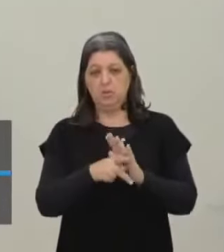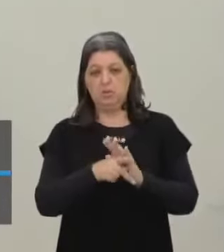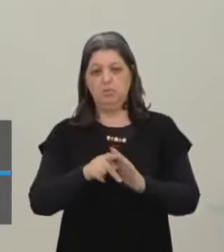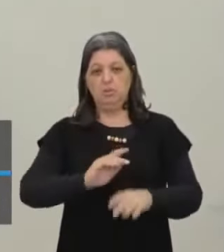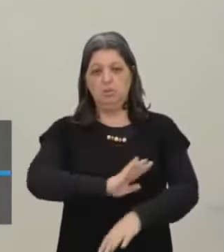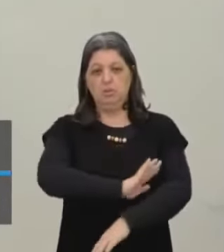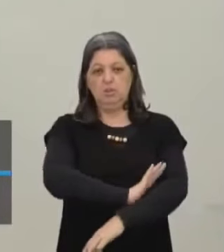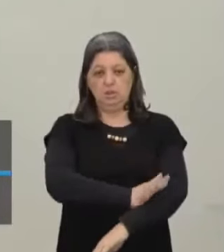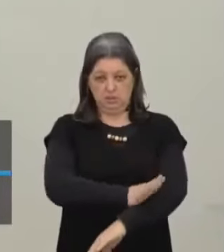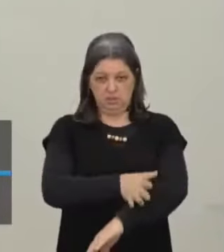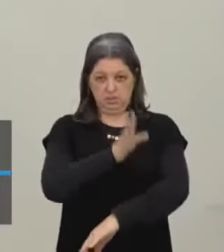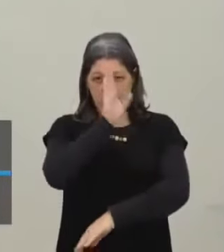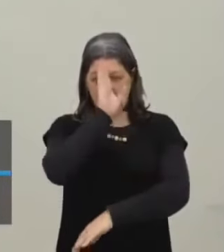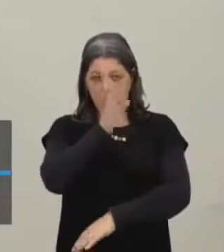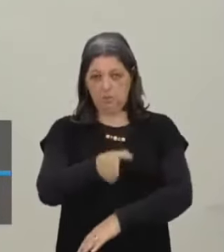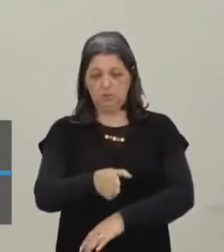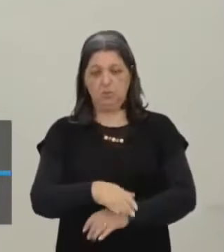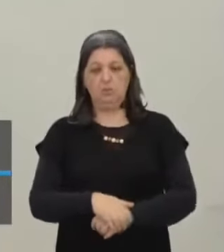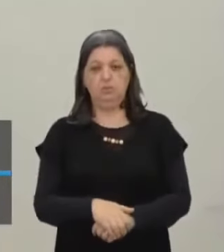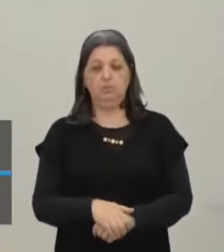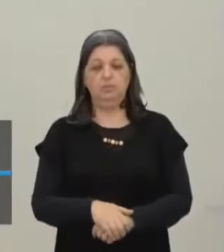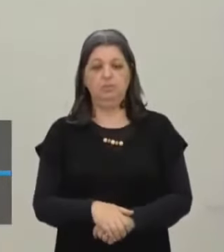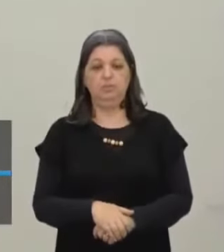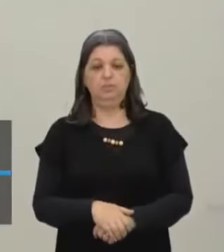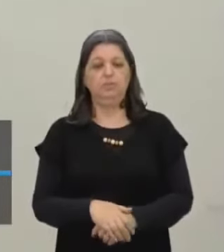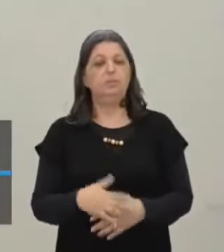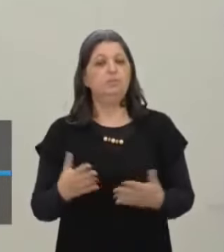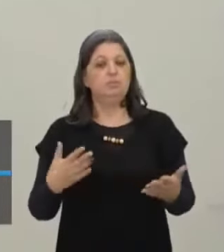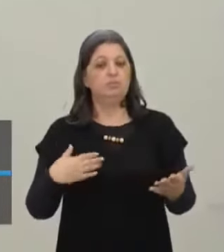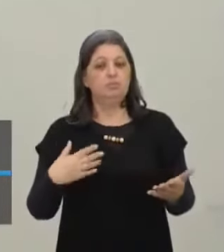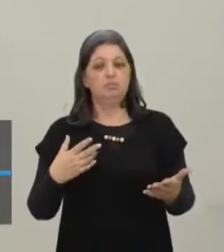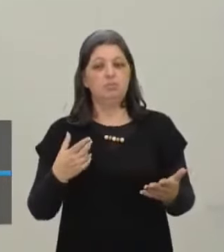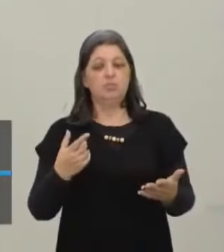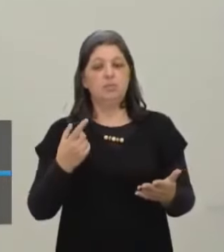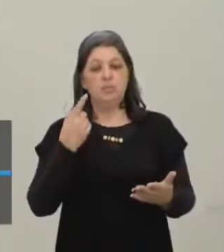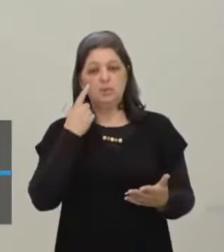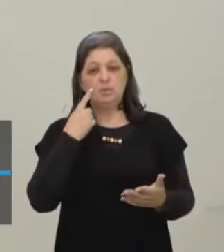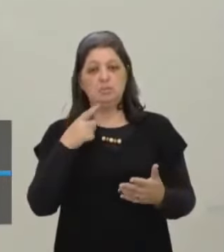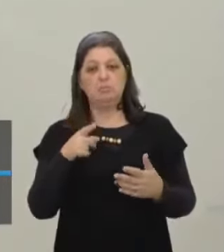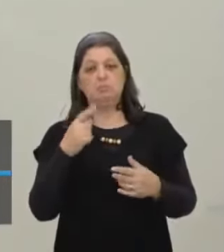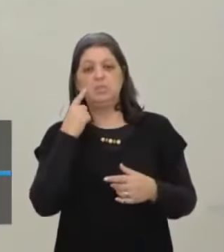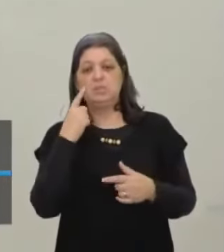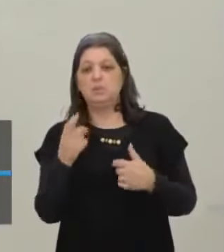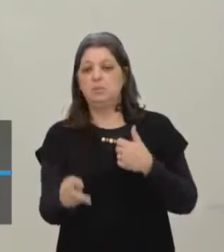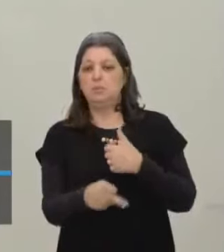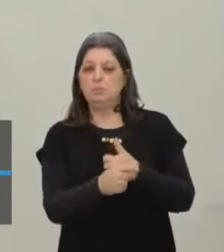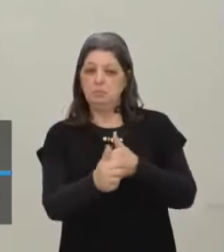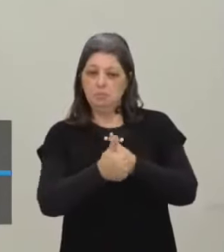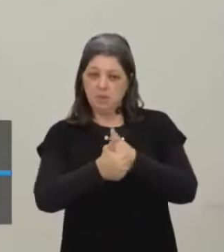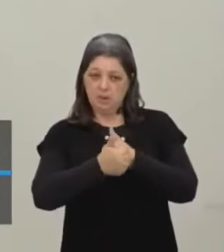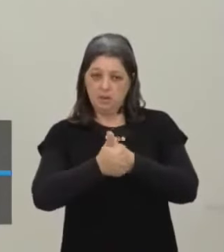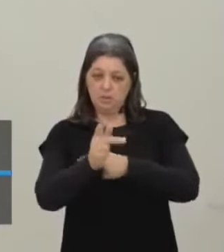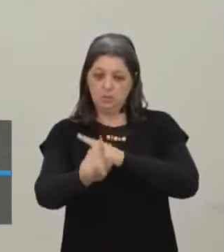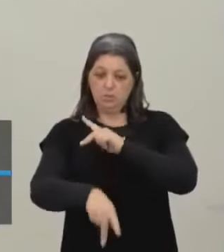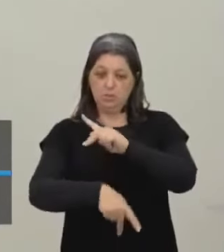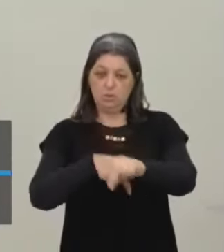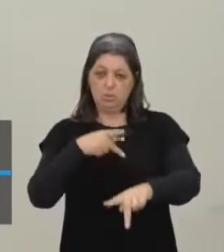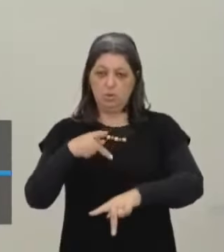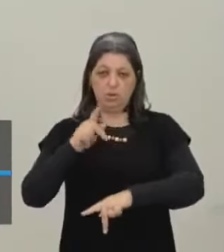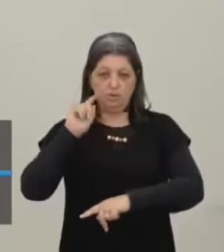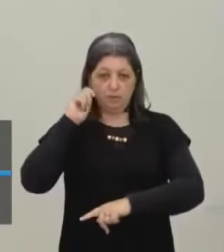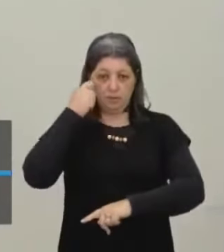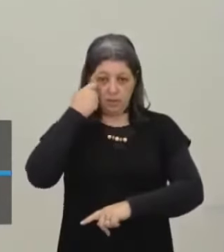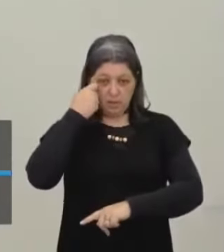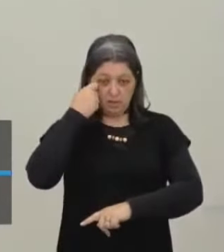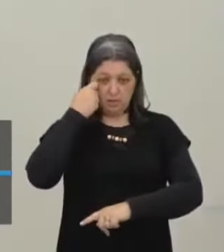É determinante De repente Quanto mais você se aproximar Da etnia negra Fica evidente